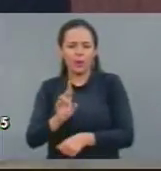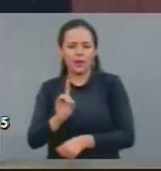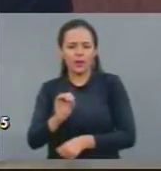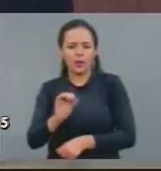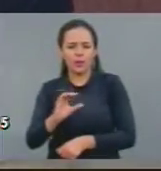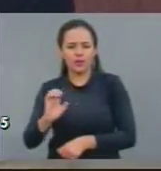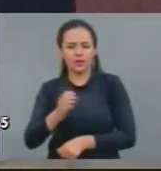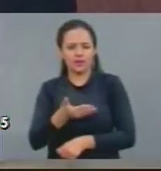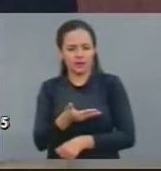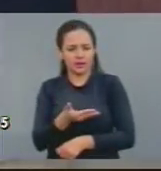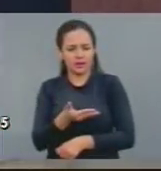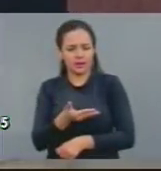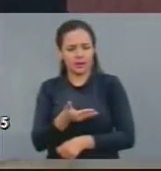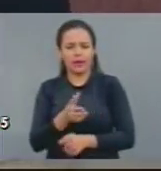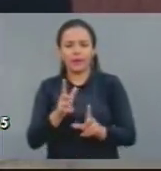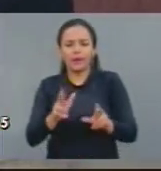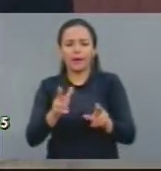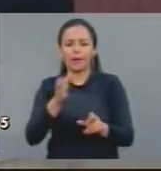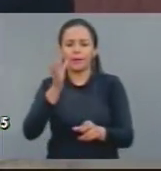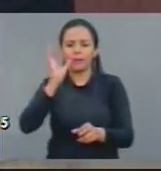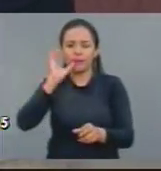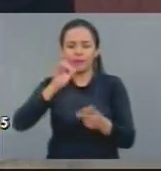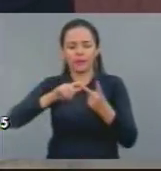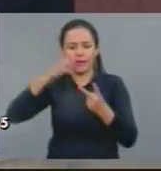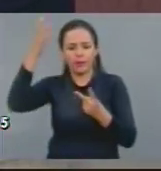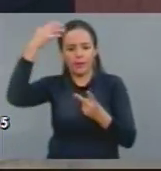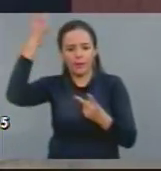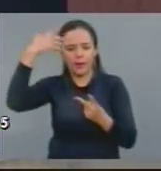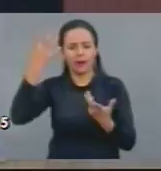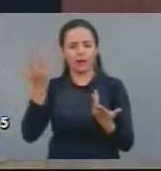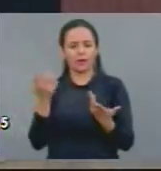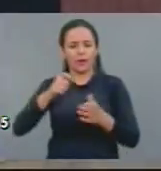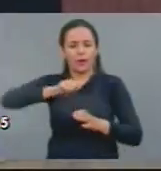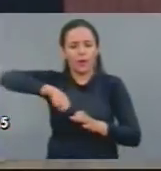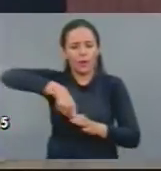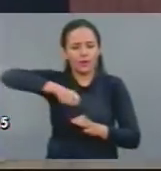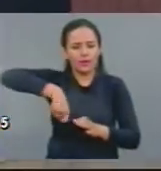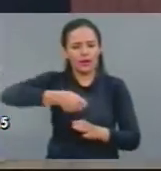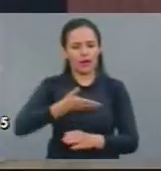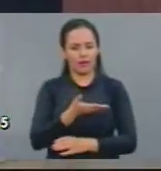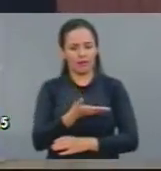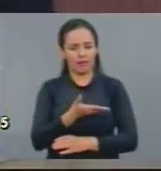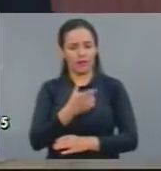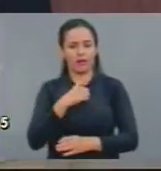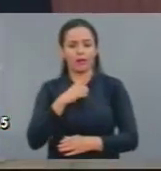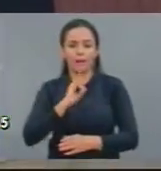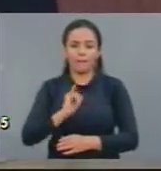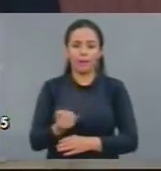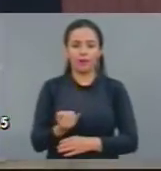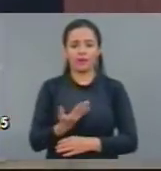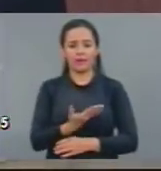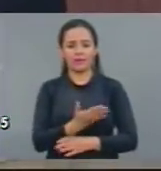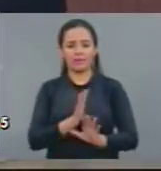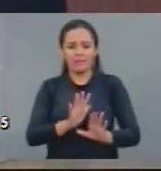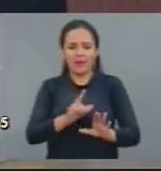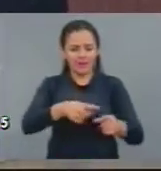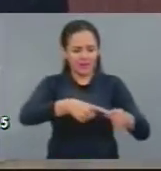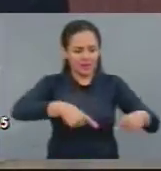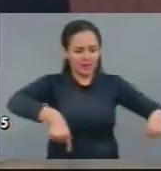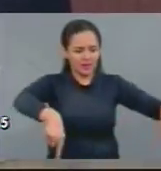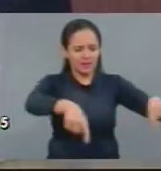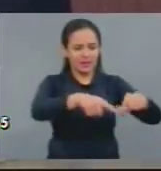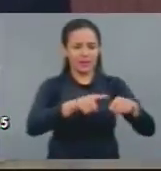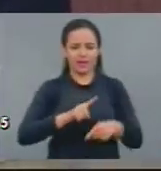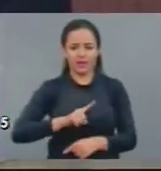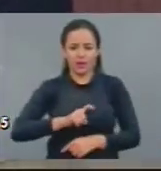está indo embora de forma irregular, sem passar por outorga. Está